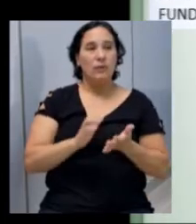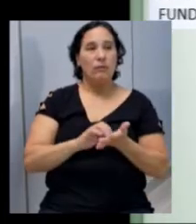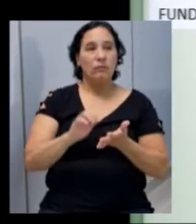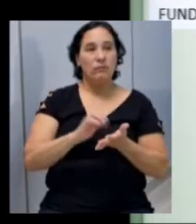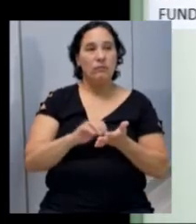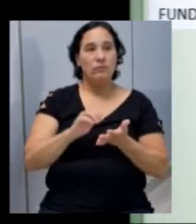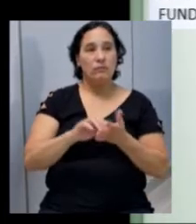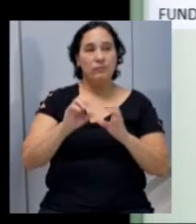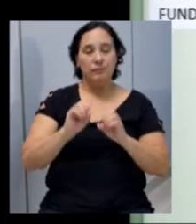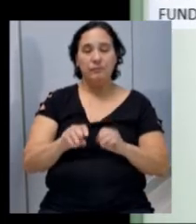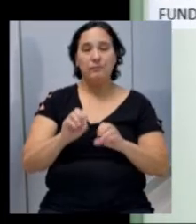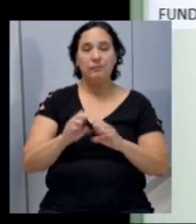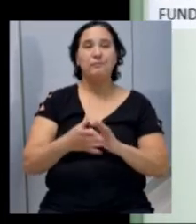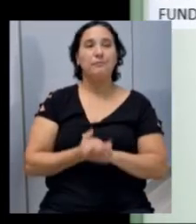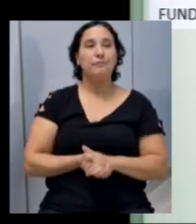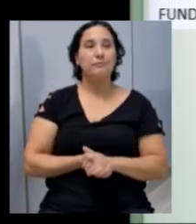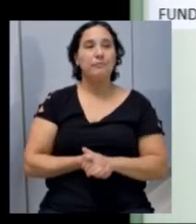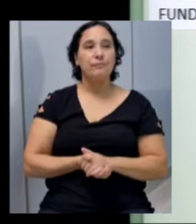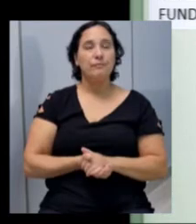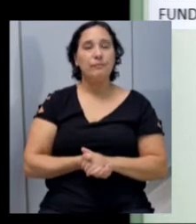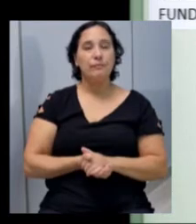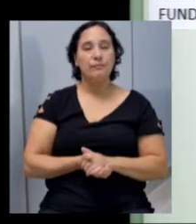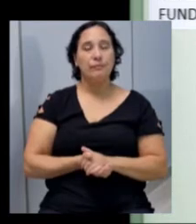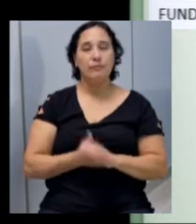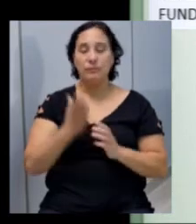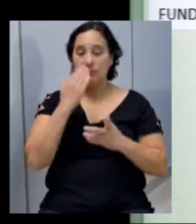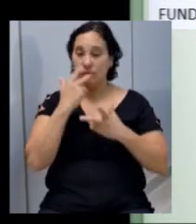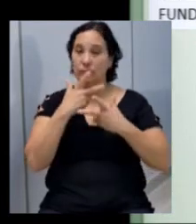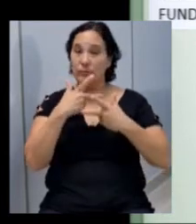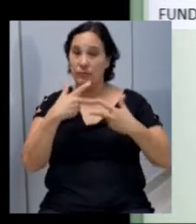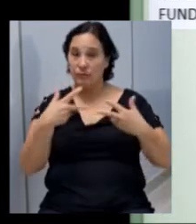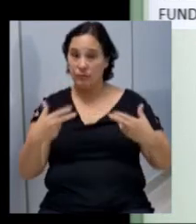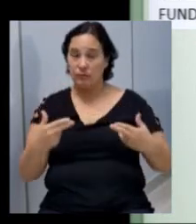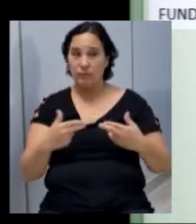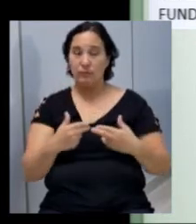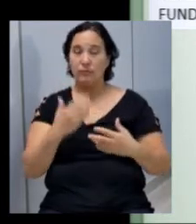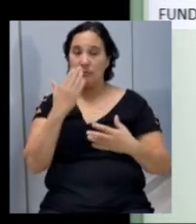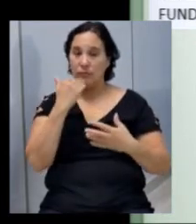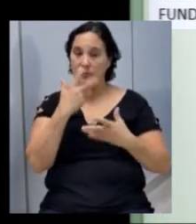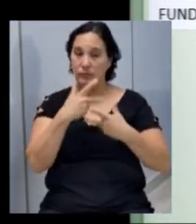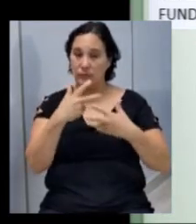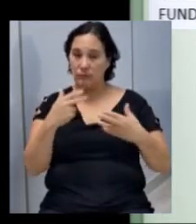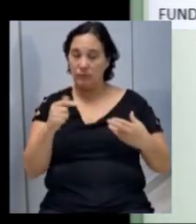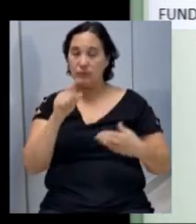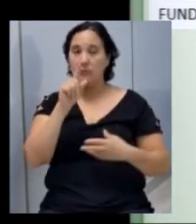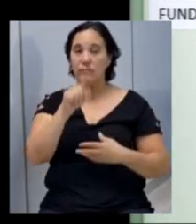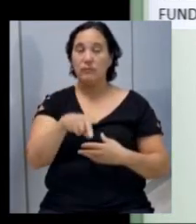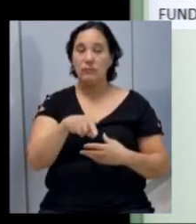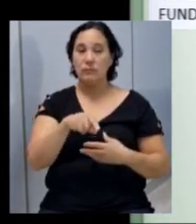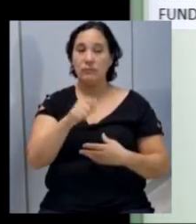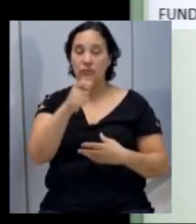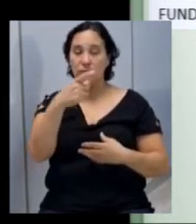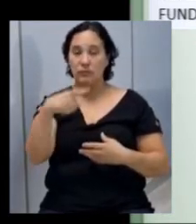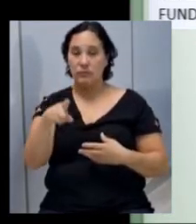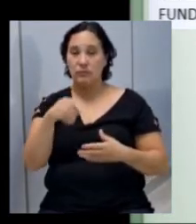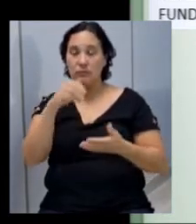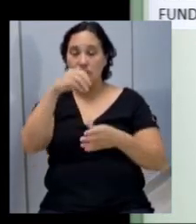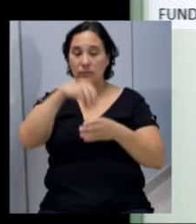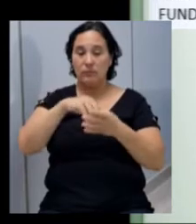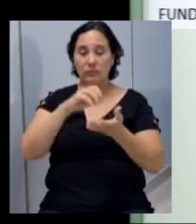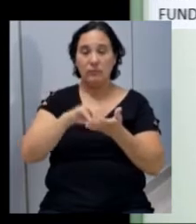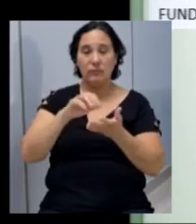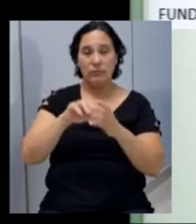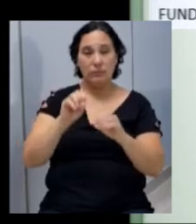Secretaria Municipal de Educação, a merenda escolar, a merenda escolar ela é uma ação dentro da Secretaria da